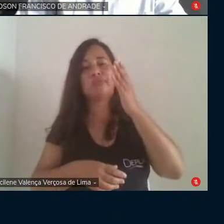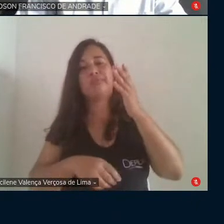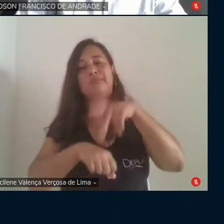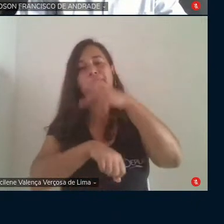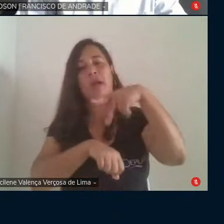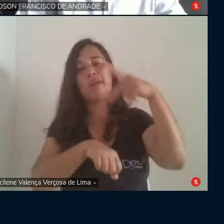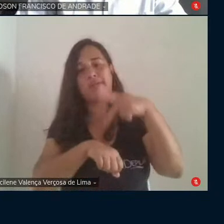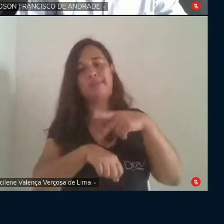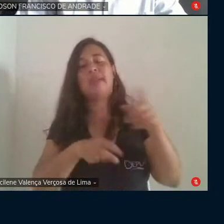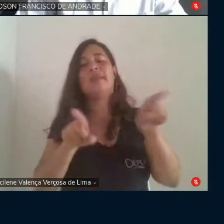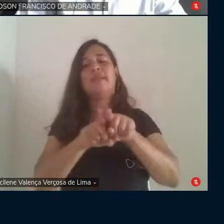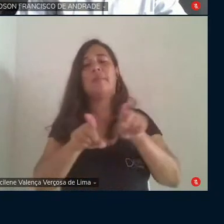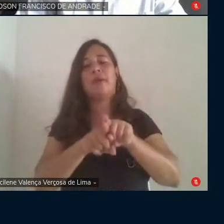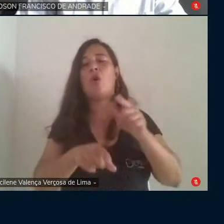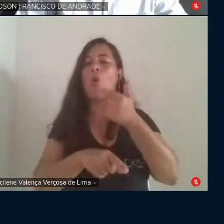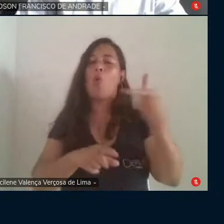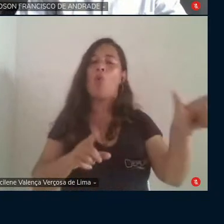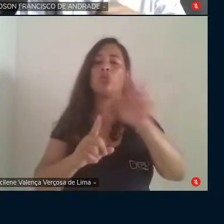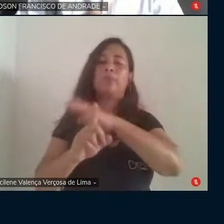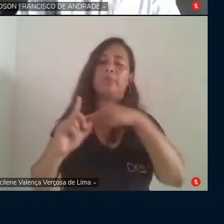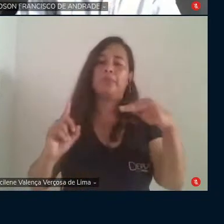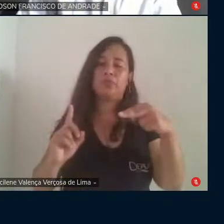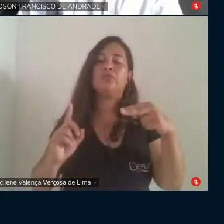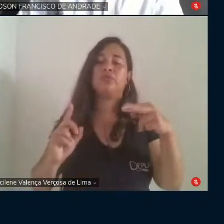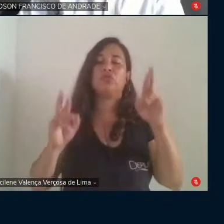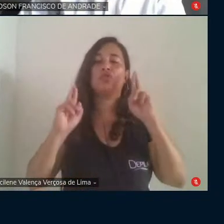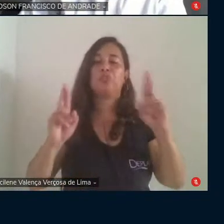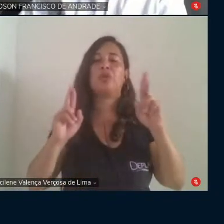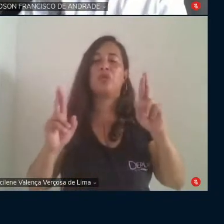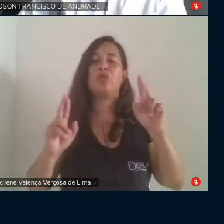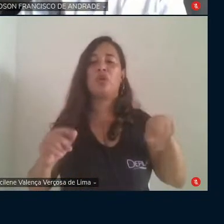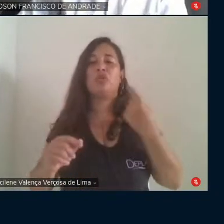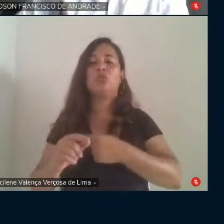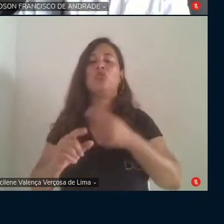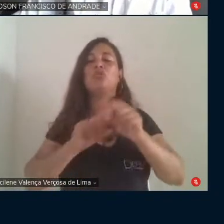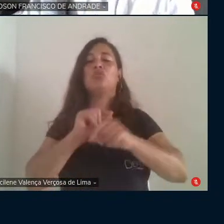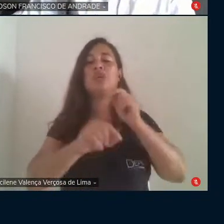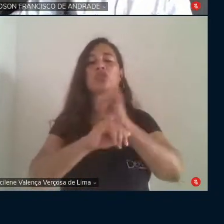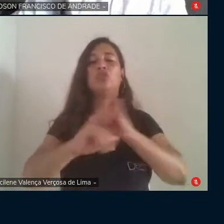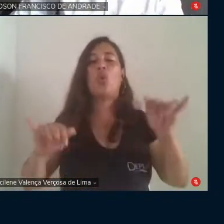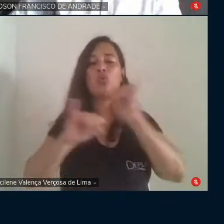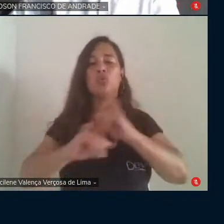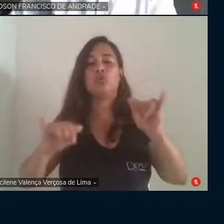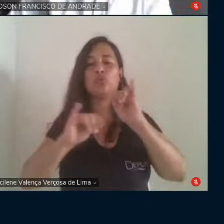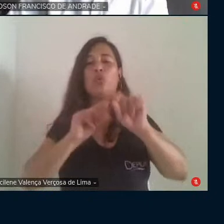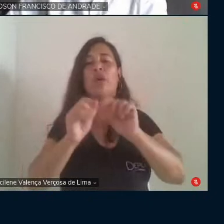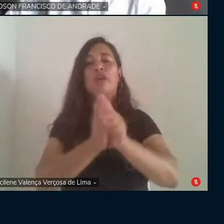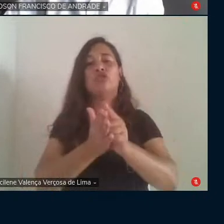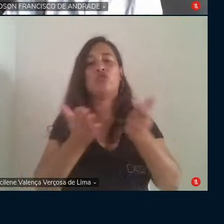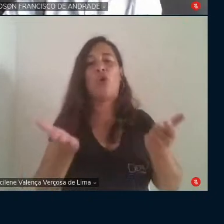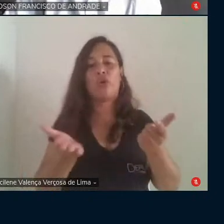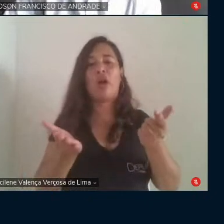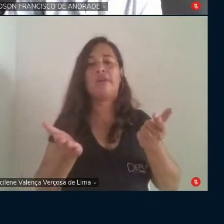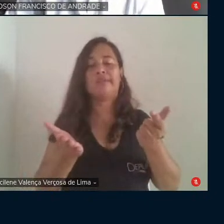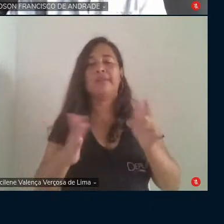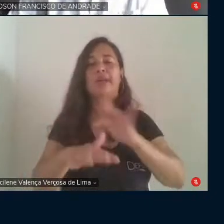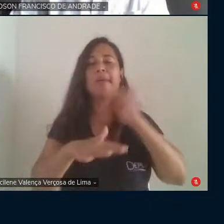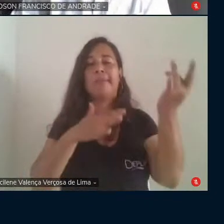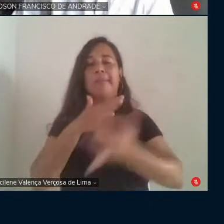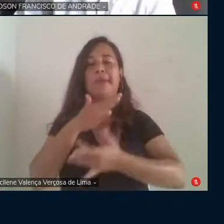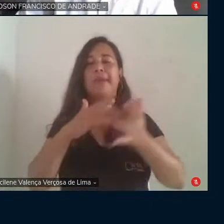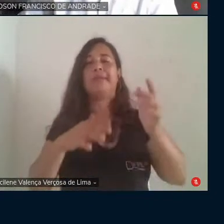esperançosa que quero trazer busquei na notícia de jornais, na mídia, na internet.